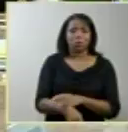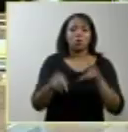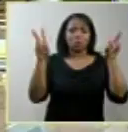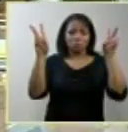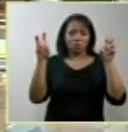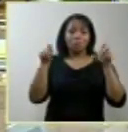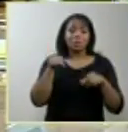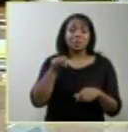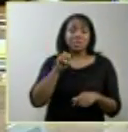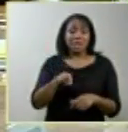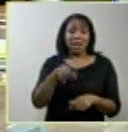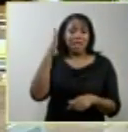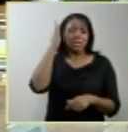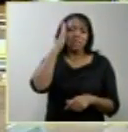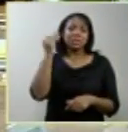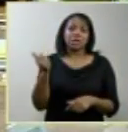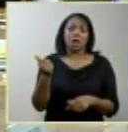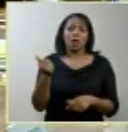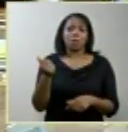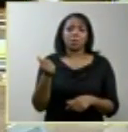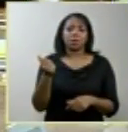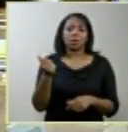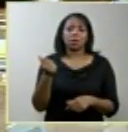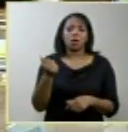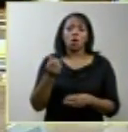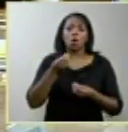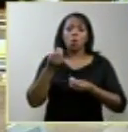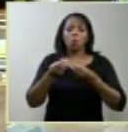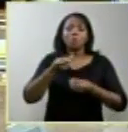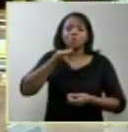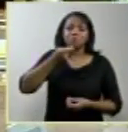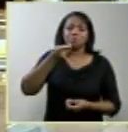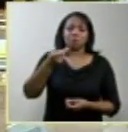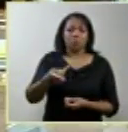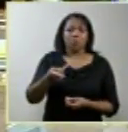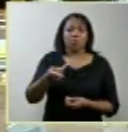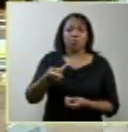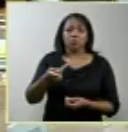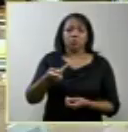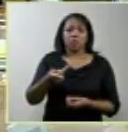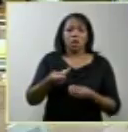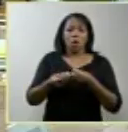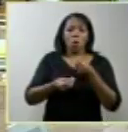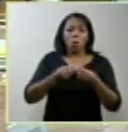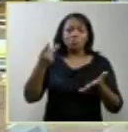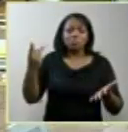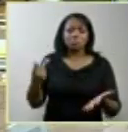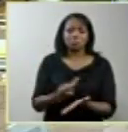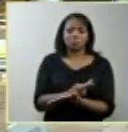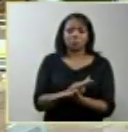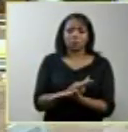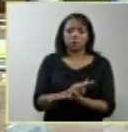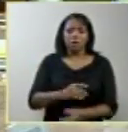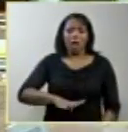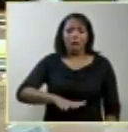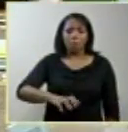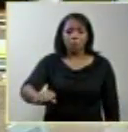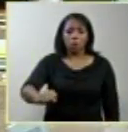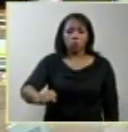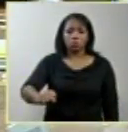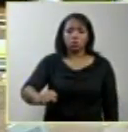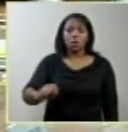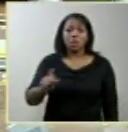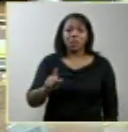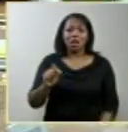se ela sabe efetivamente dizer a incidência de abortos não